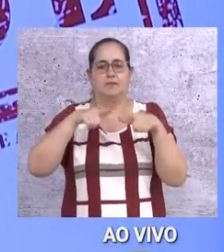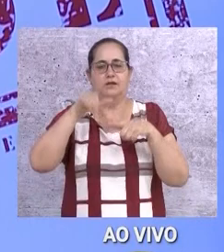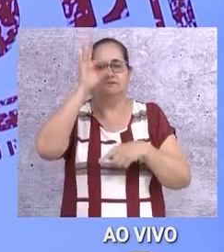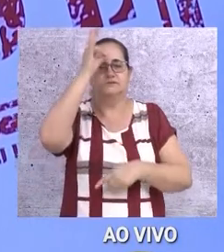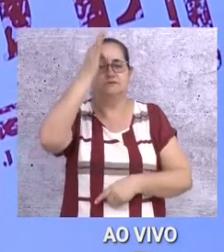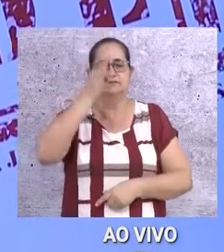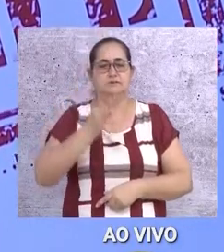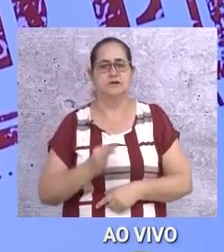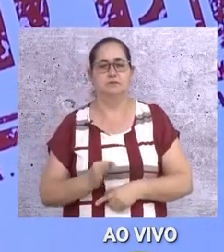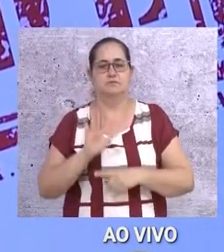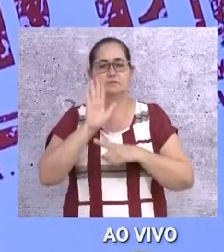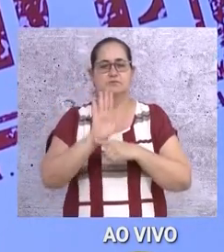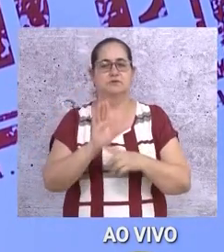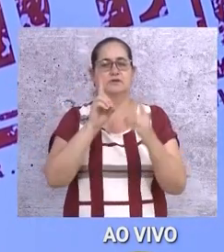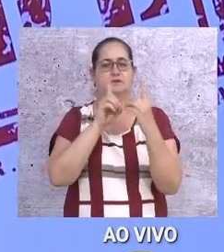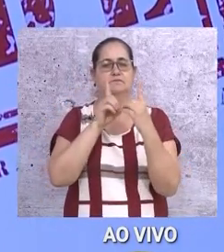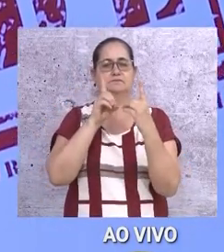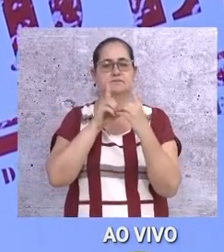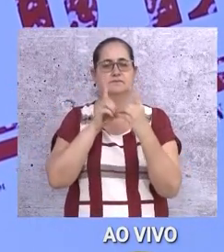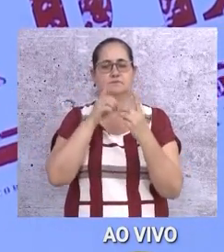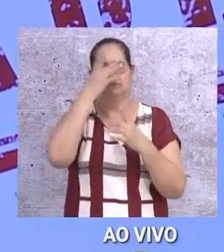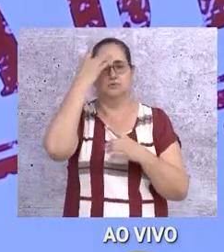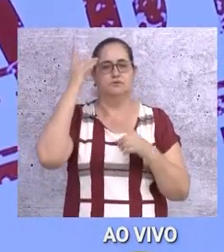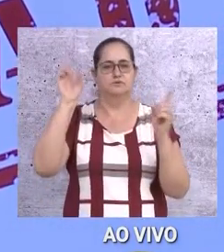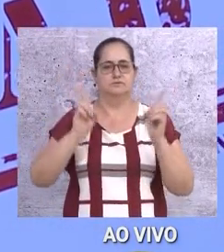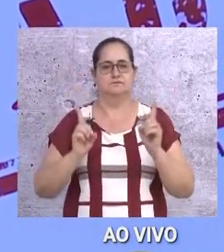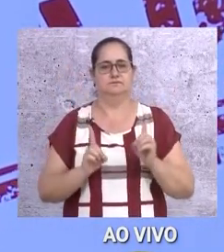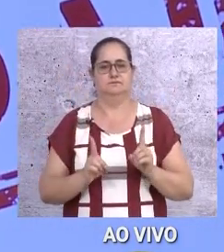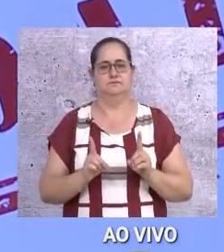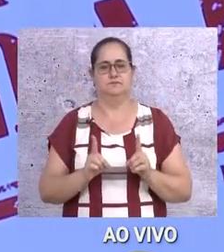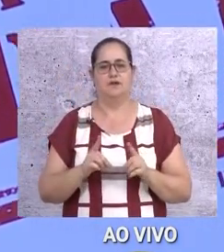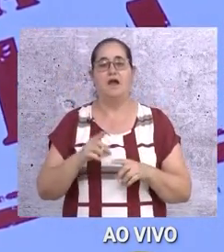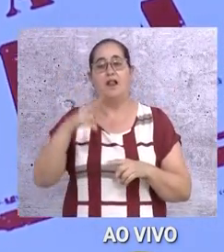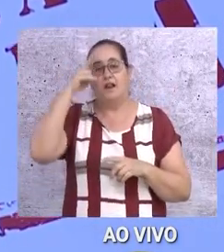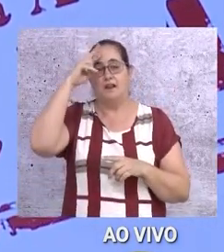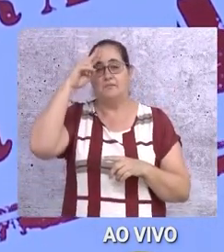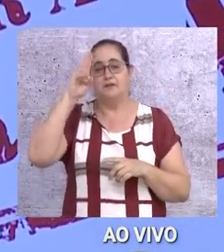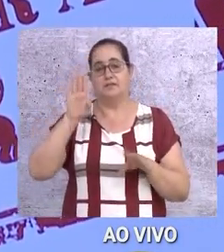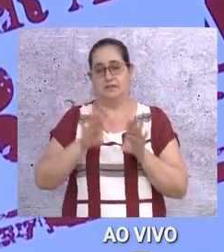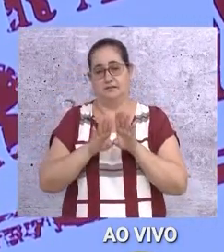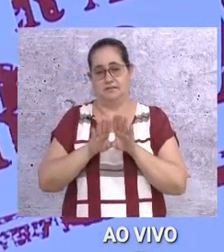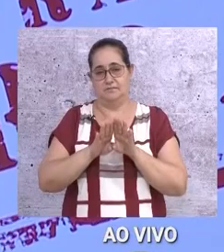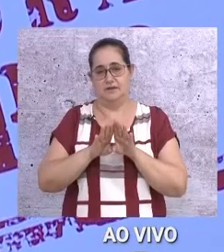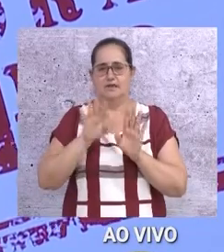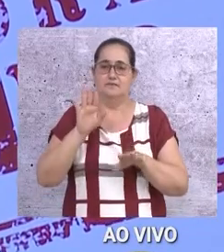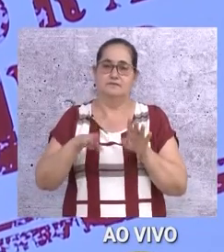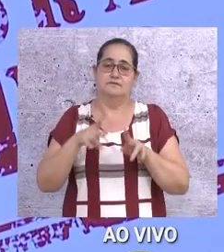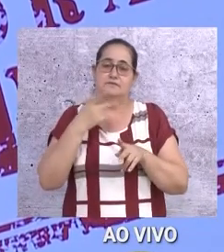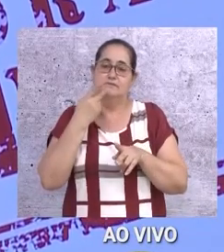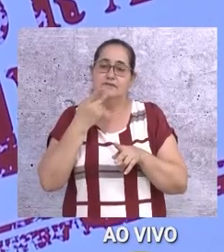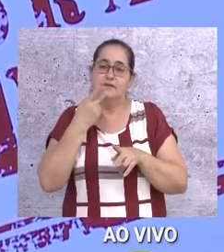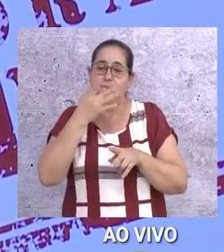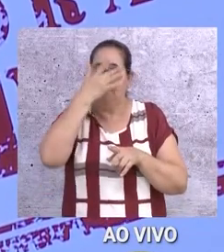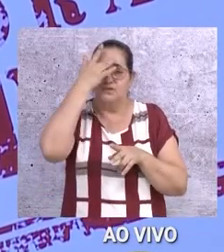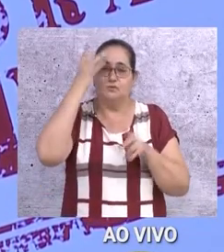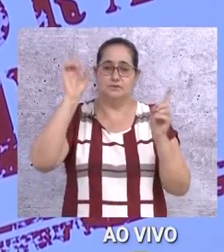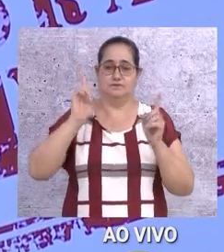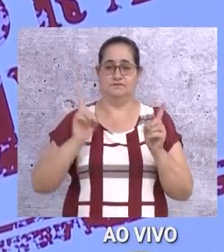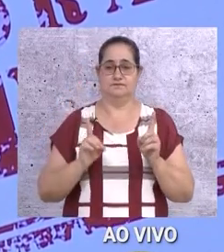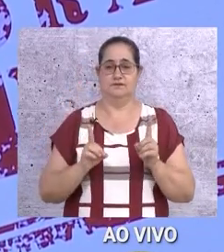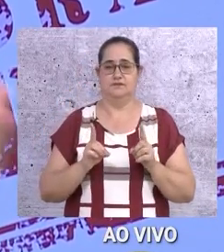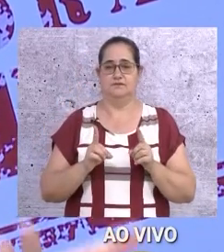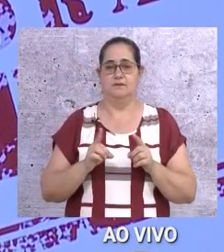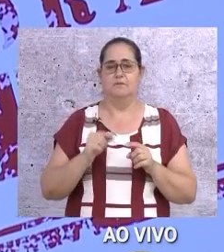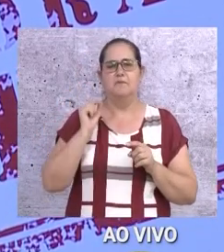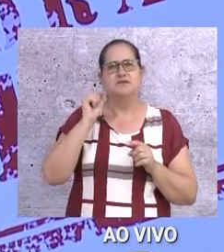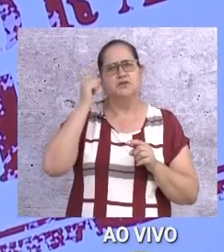atender as pessoas portadoras de necessidades especiais. Eu gosto de lembrar sempre uma coisa, a gente fala às vezes, pessoas com necessidades especiais,